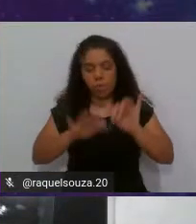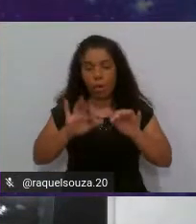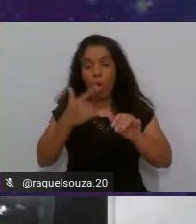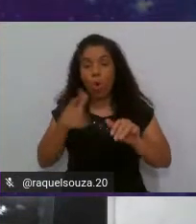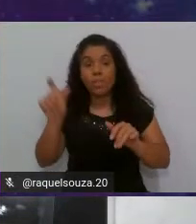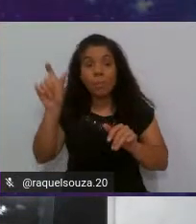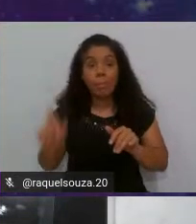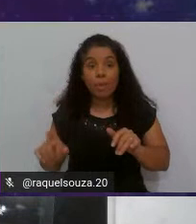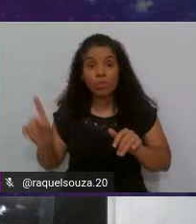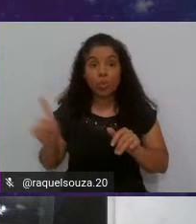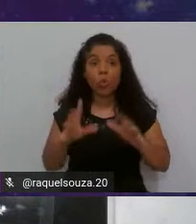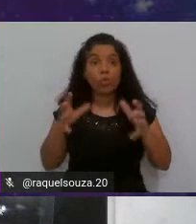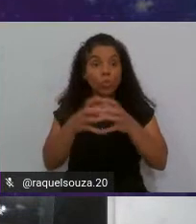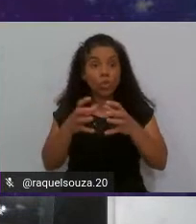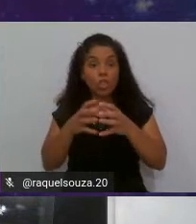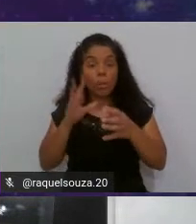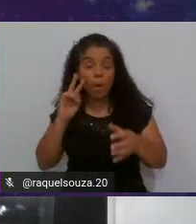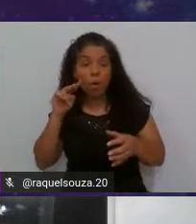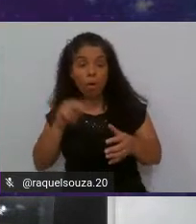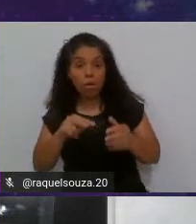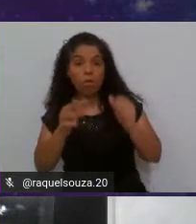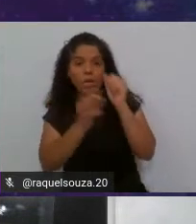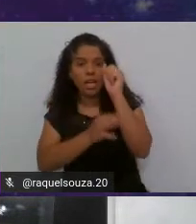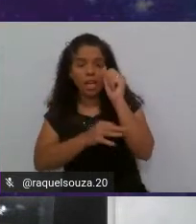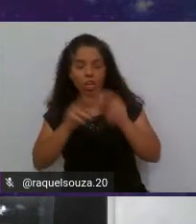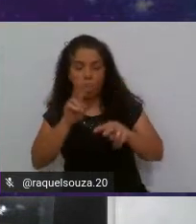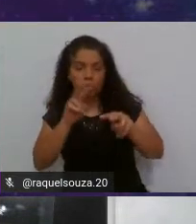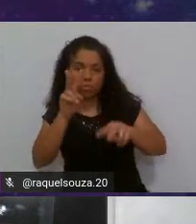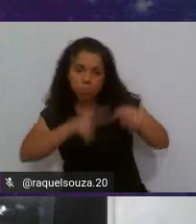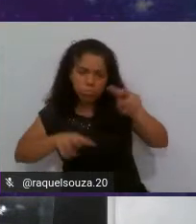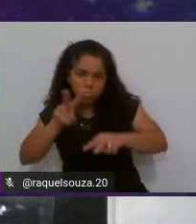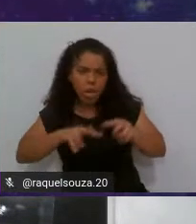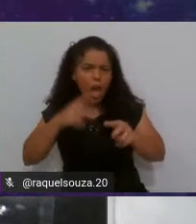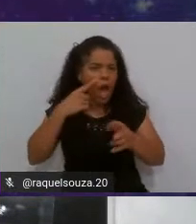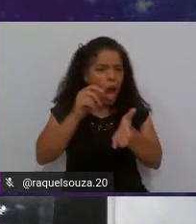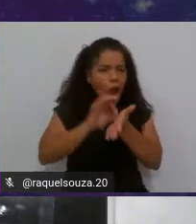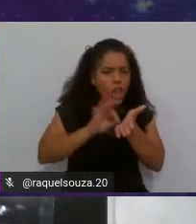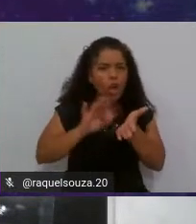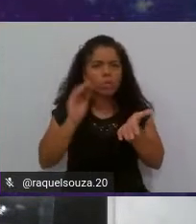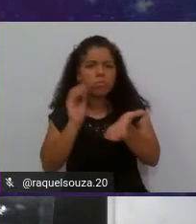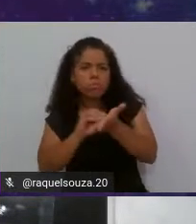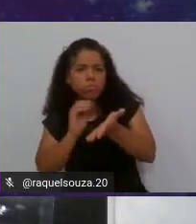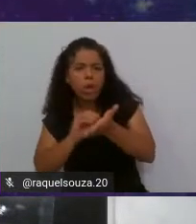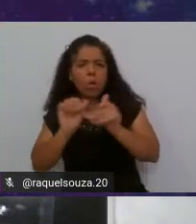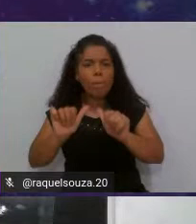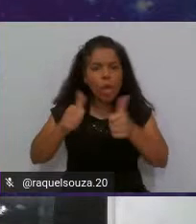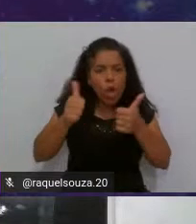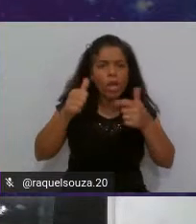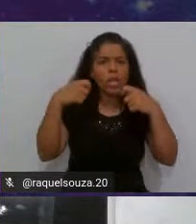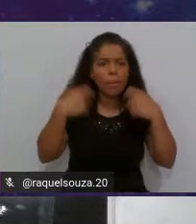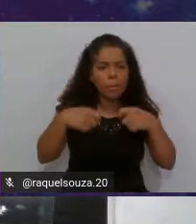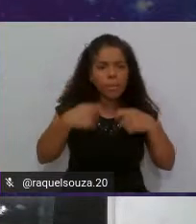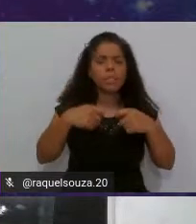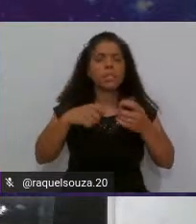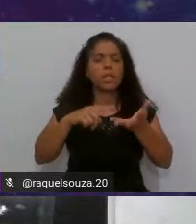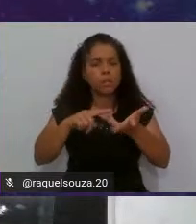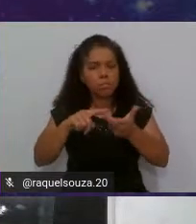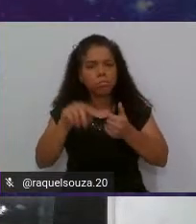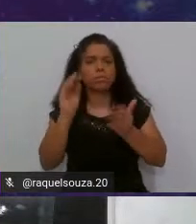time pega aquele código e revisa, anotando ali as inconsistências, as melhorias que devem ser feitas